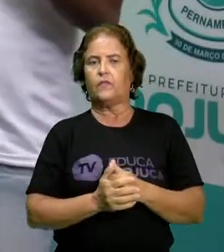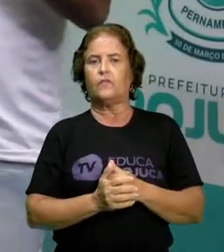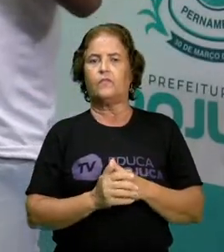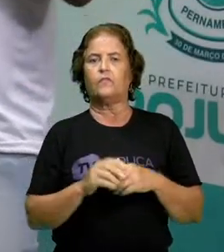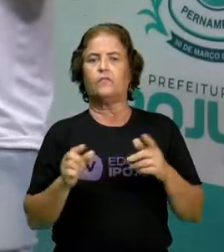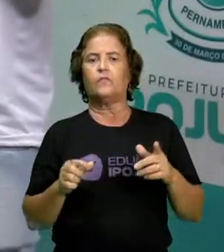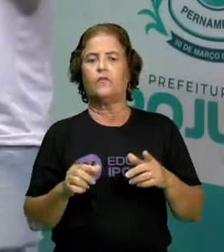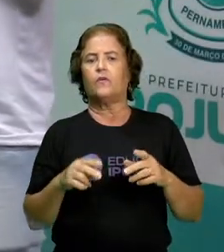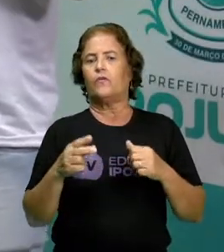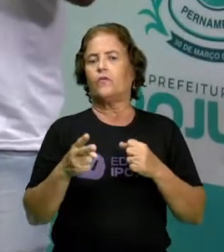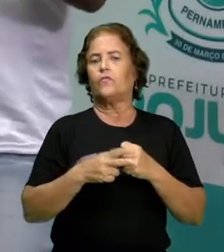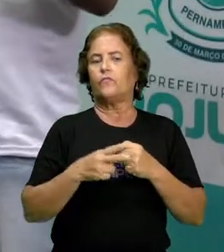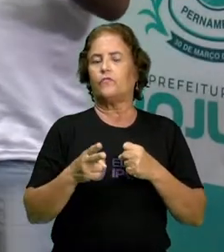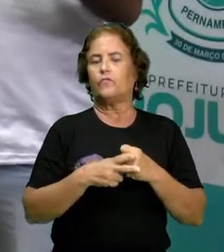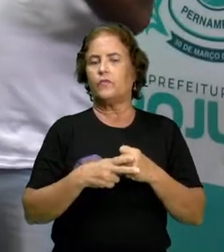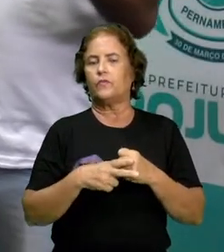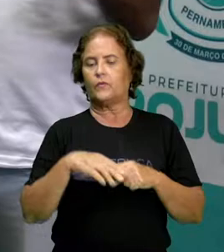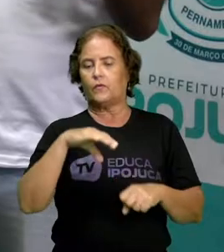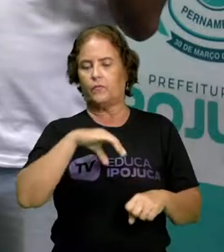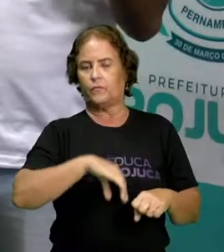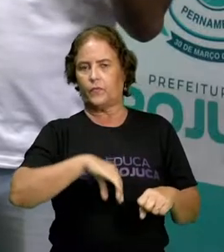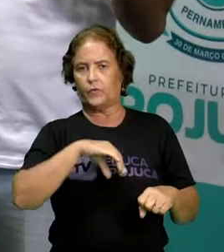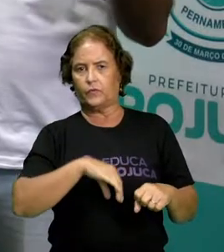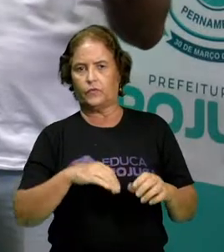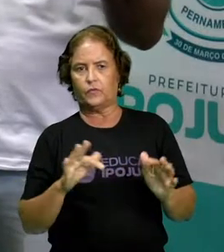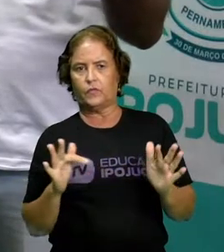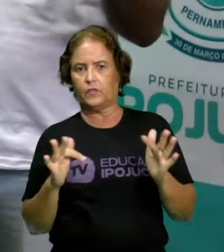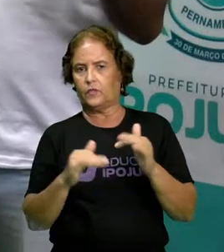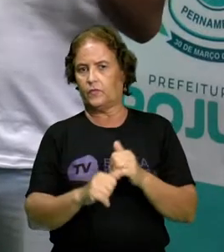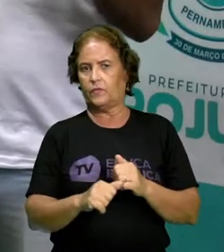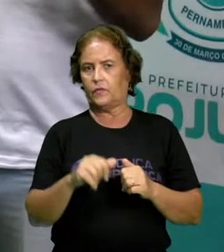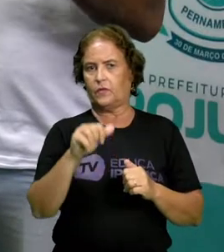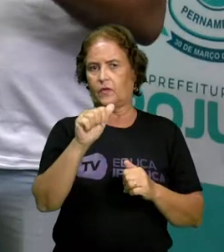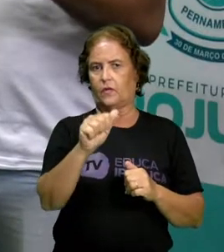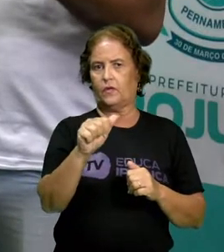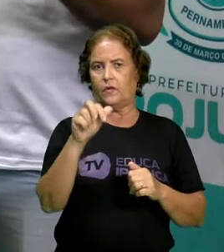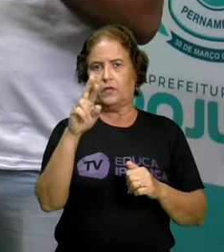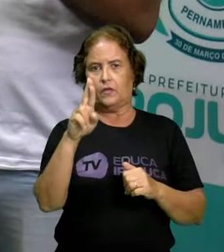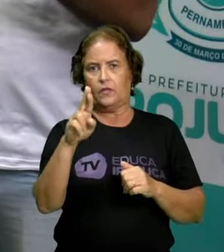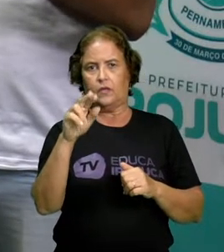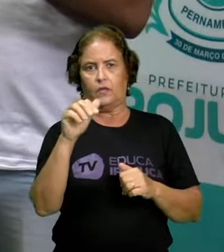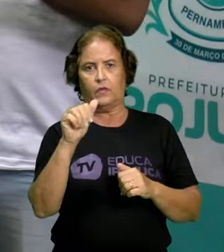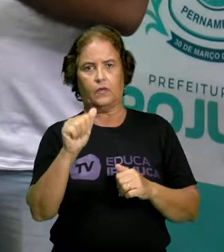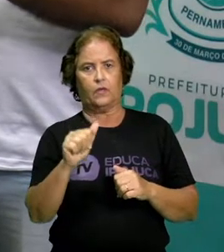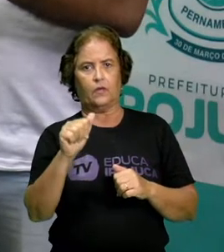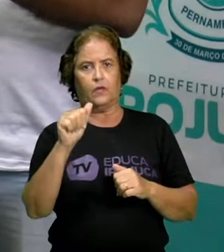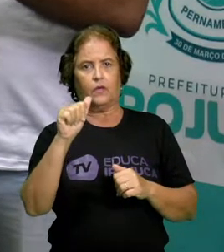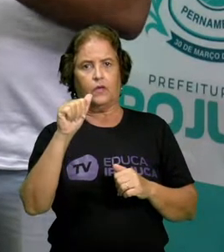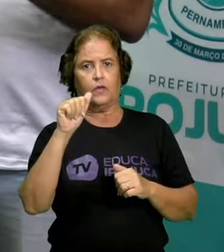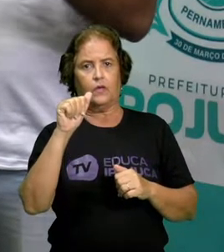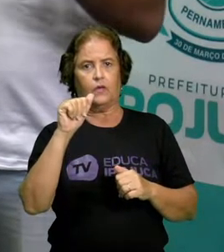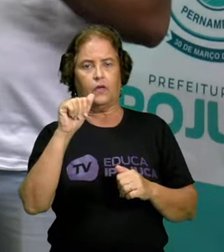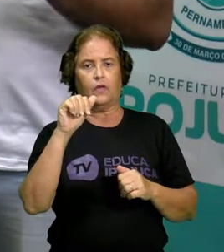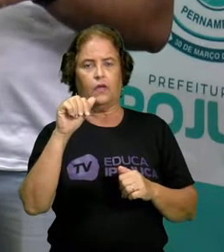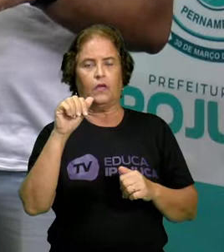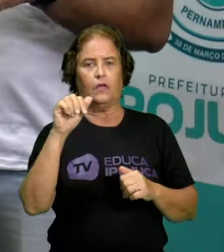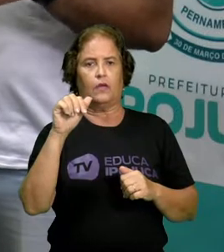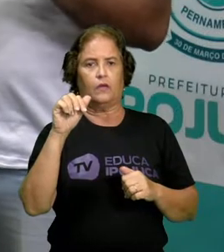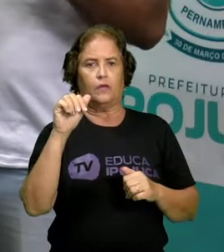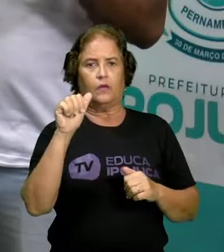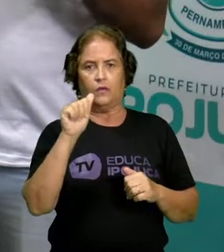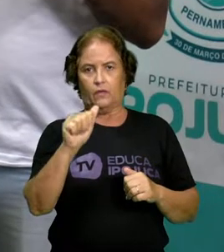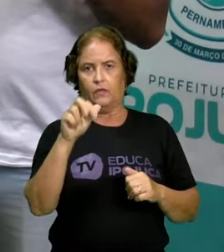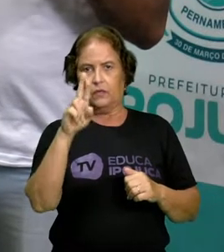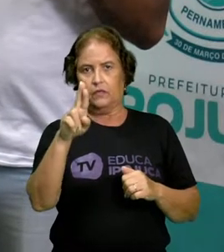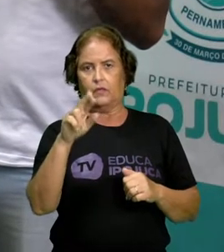aqueles verbos que em português terminam em A-R, E-R e I-R. Em inglês,